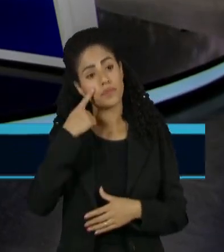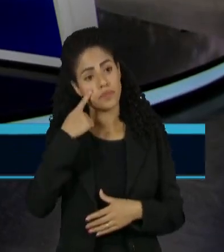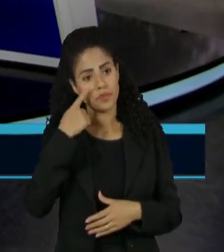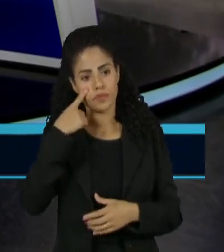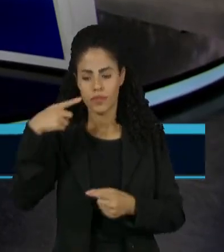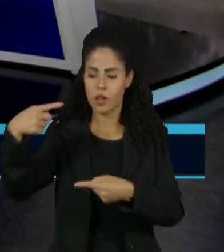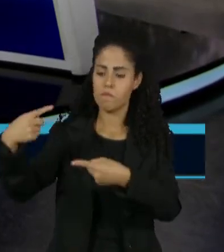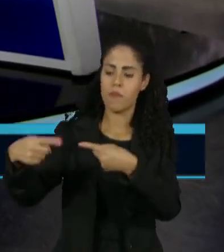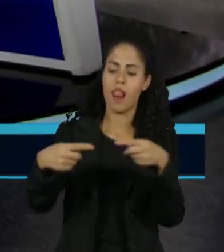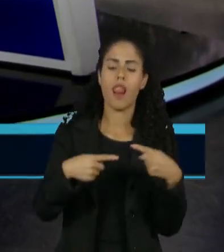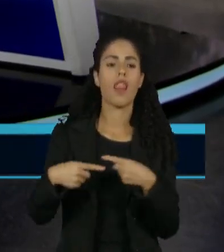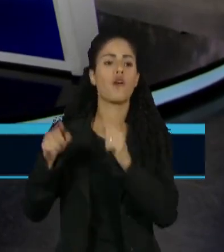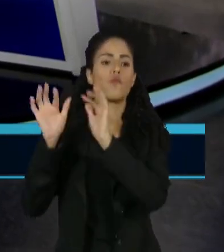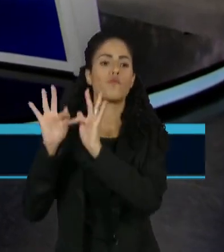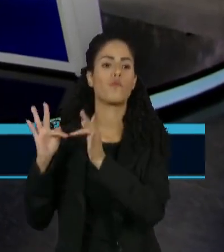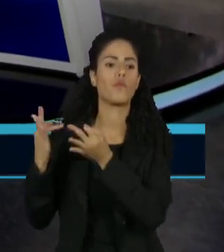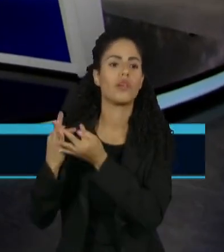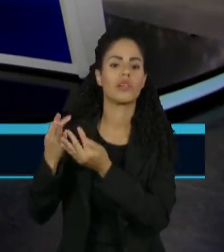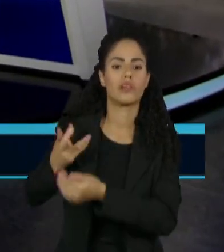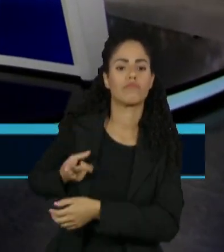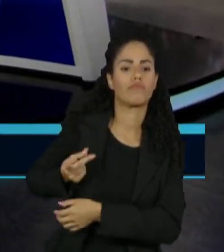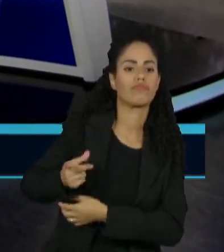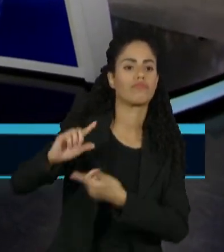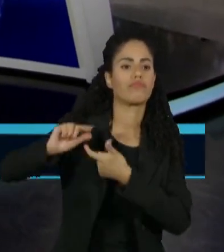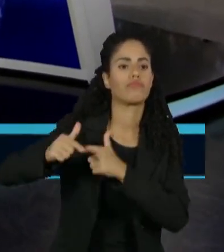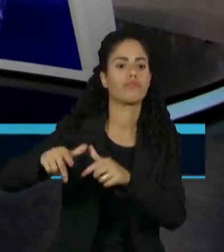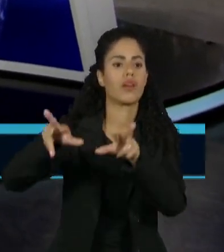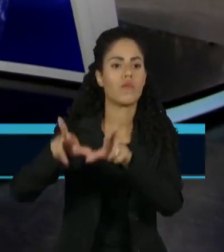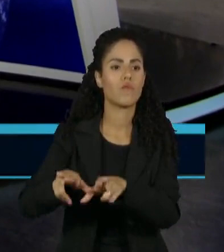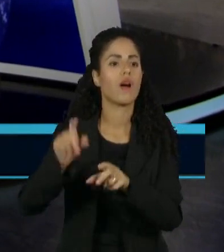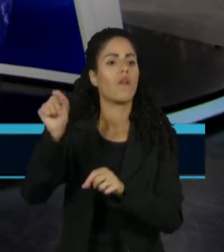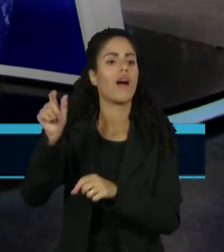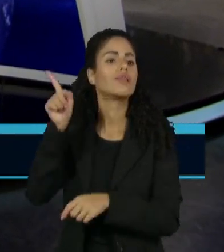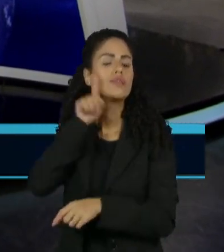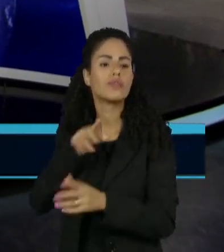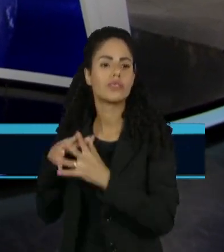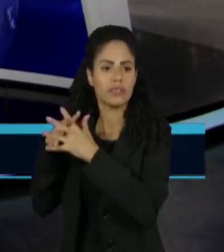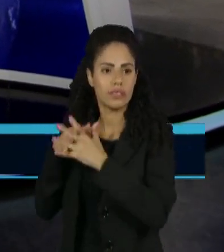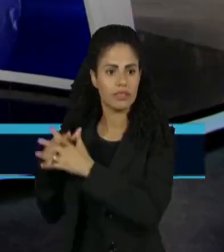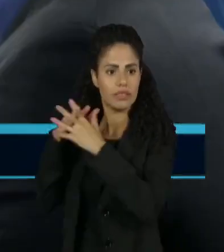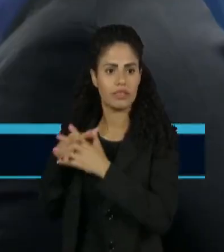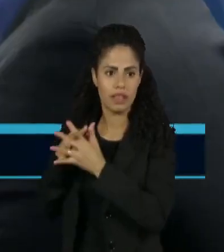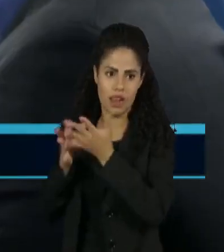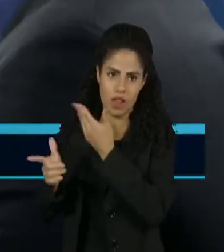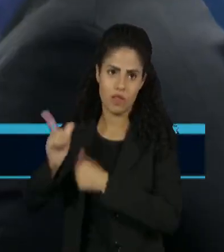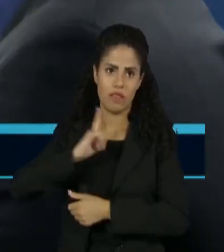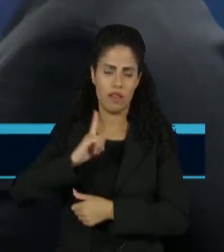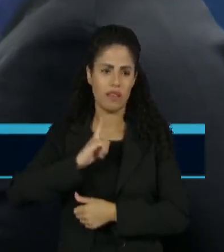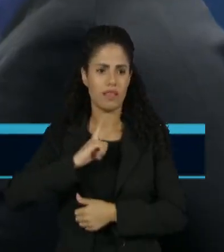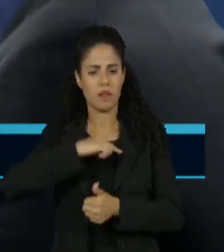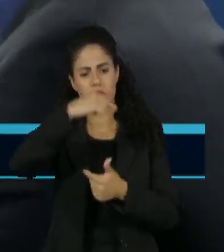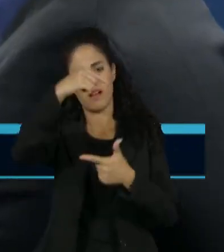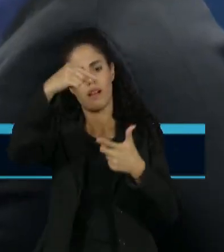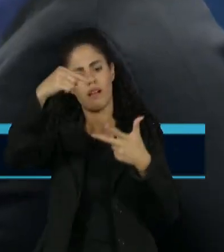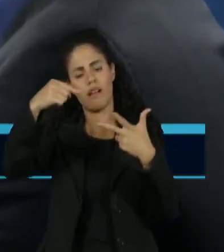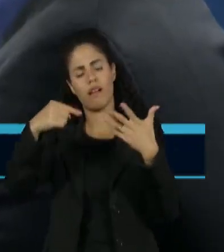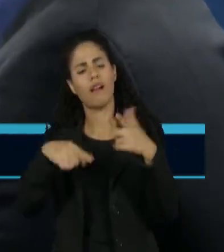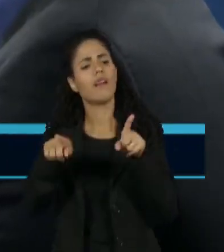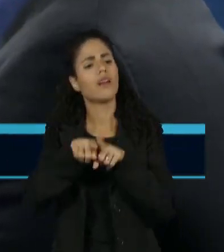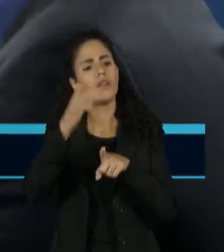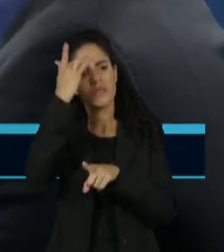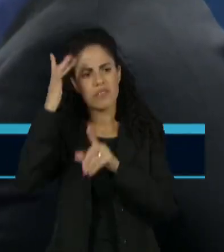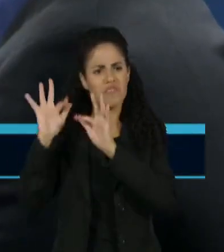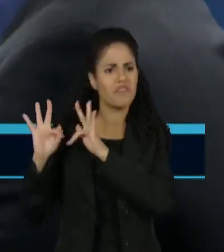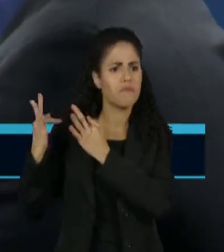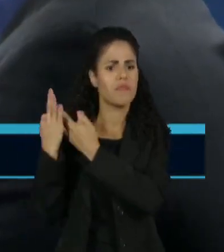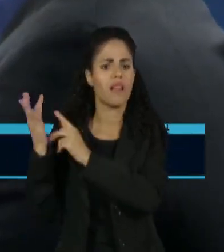algo tradicionalmente familiar, não só no Brasil, mas nos Estados Unidos, por exemplo, né? A gente pega as famílias Bush e Clinton aí. Vale a justificativa que familiares de políticos,